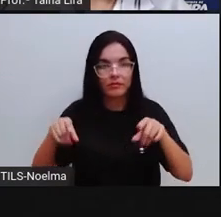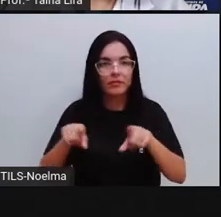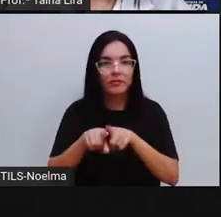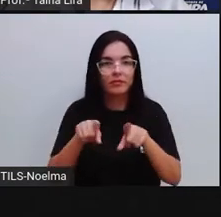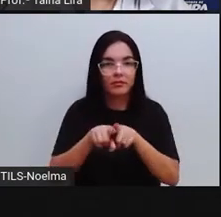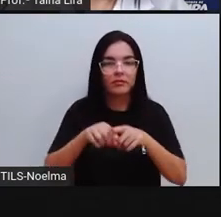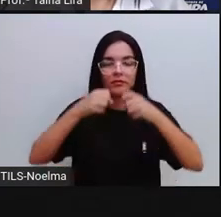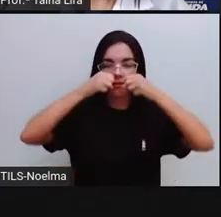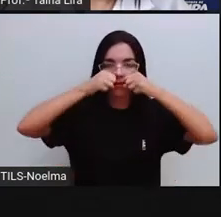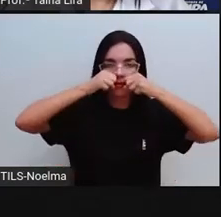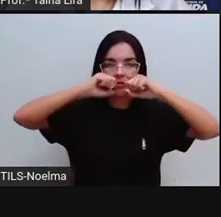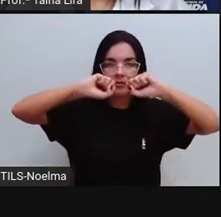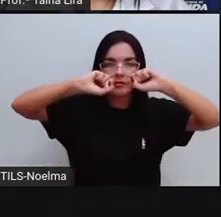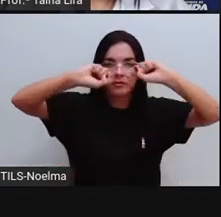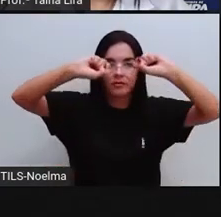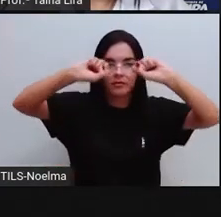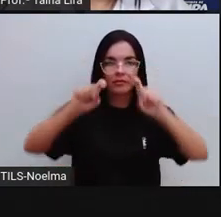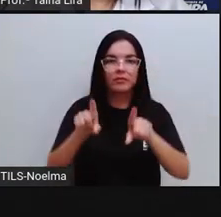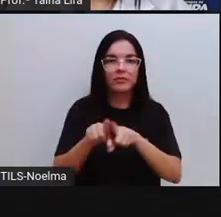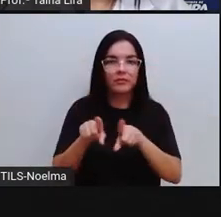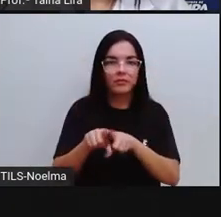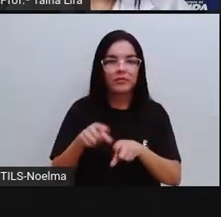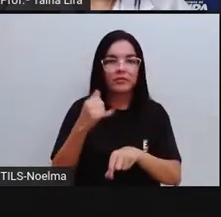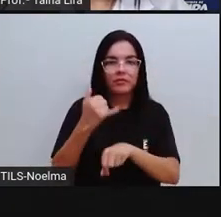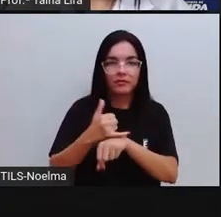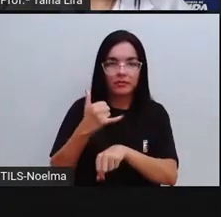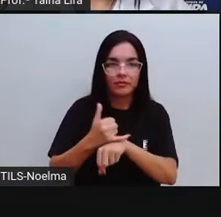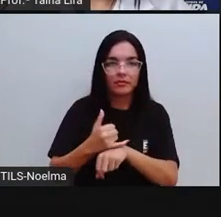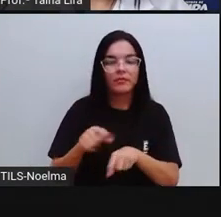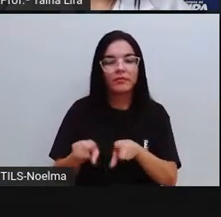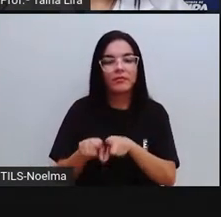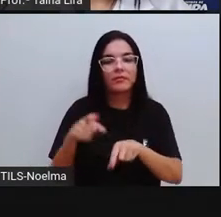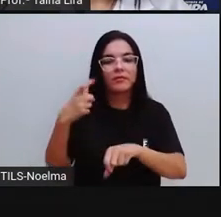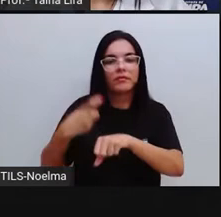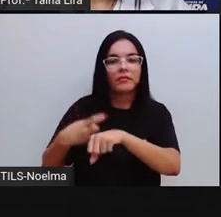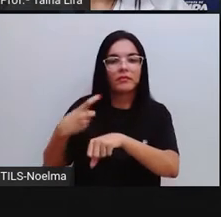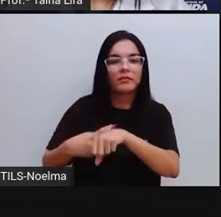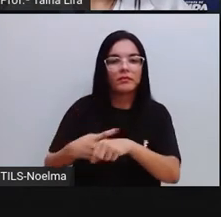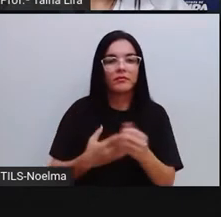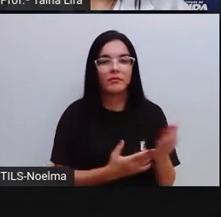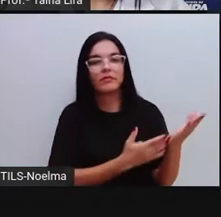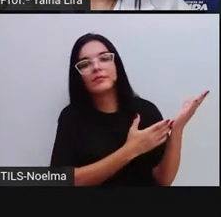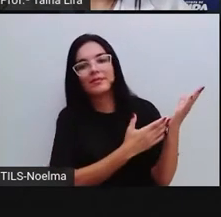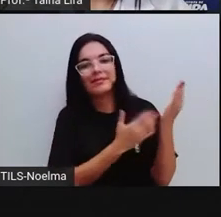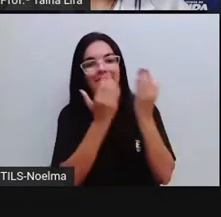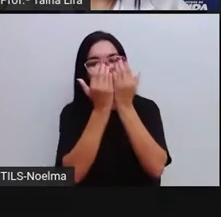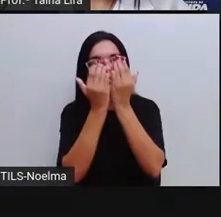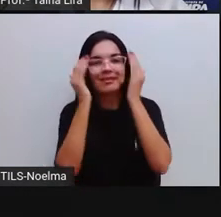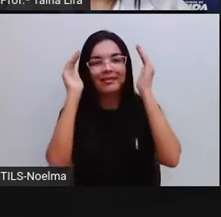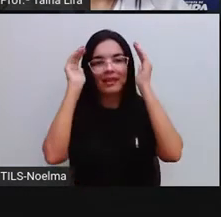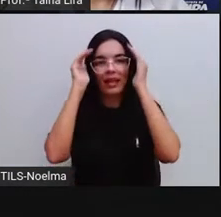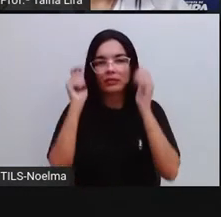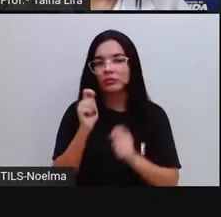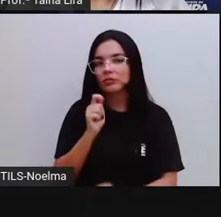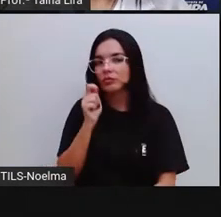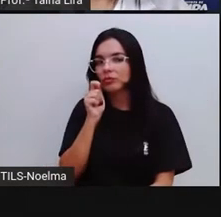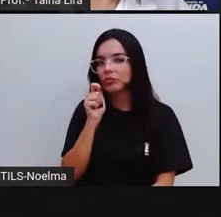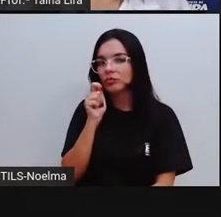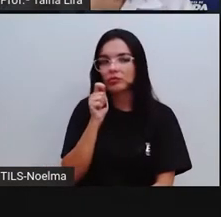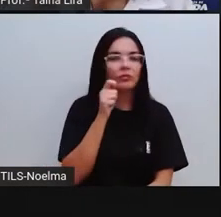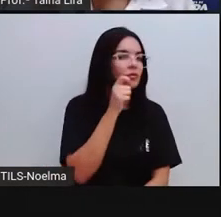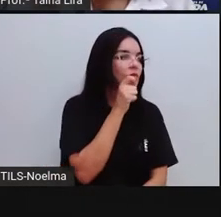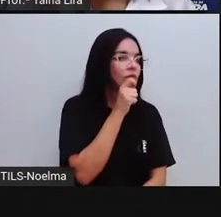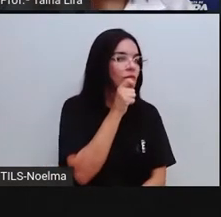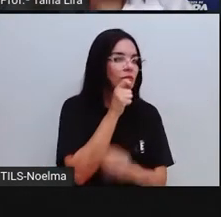principalmente, madeira, tá? A Pró trouxe aqui, ó, alguns exemplos aí de